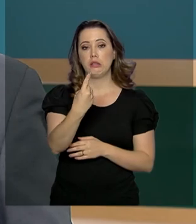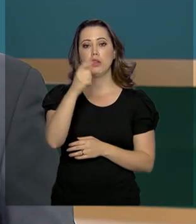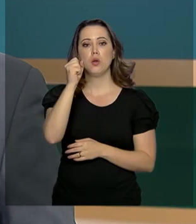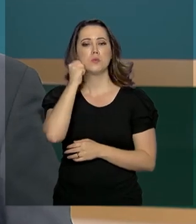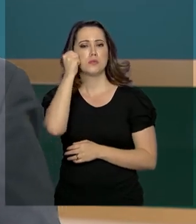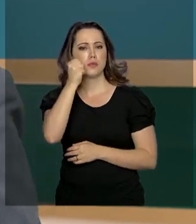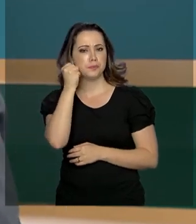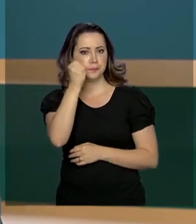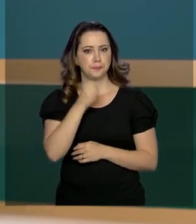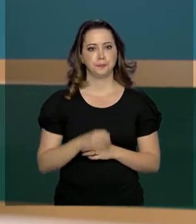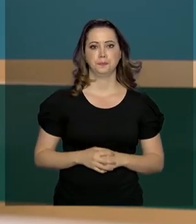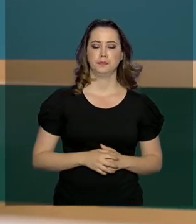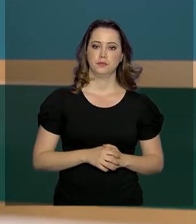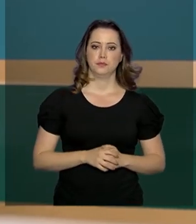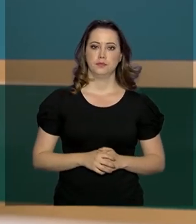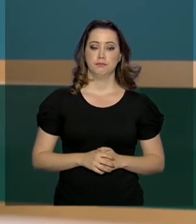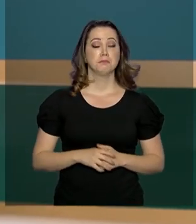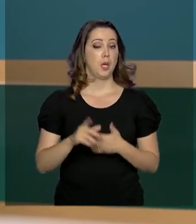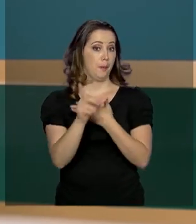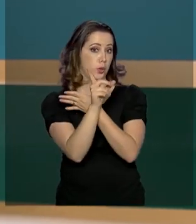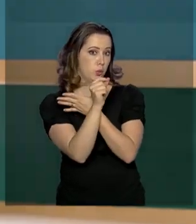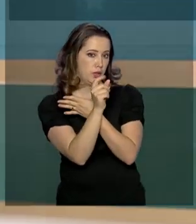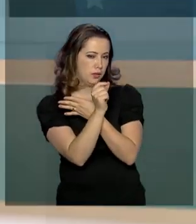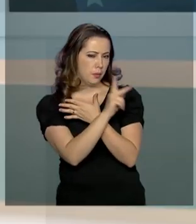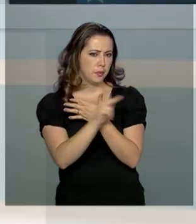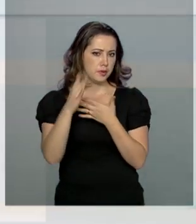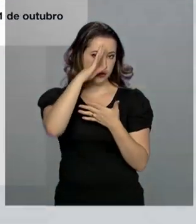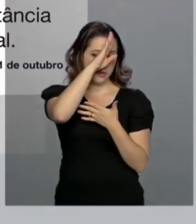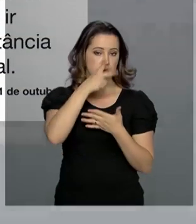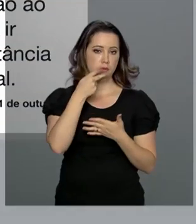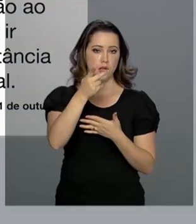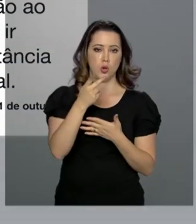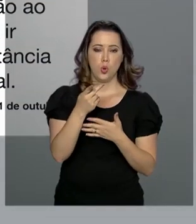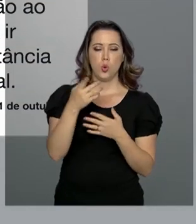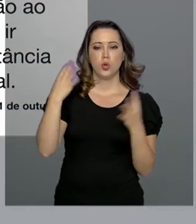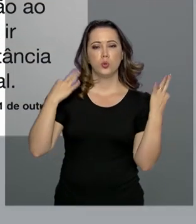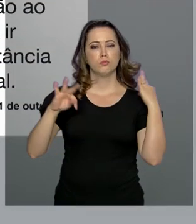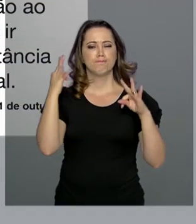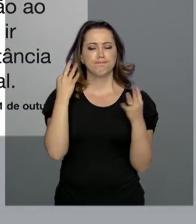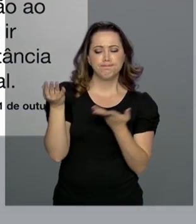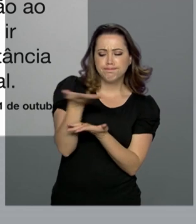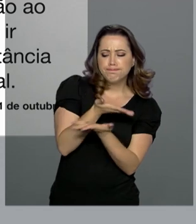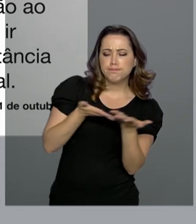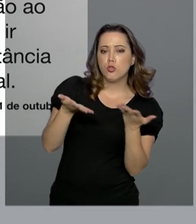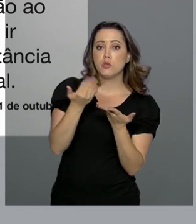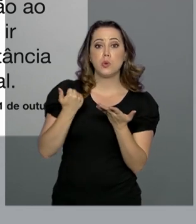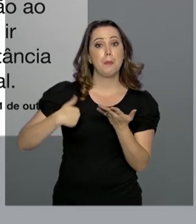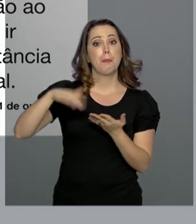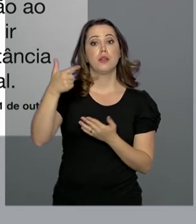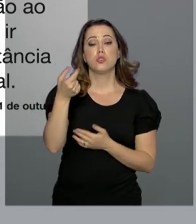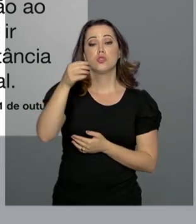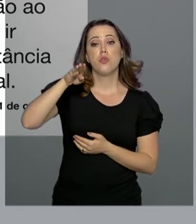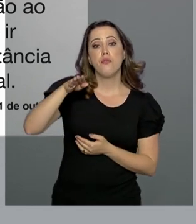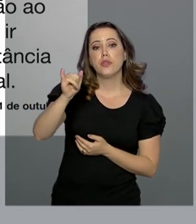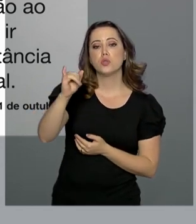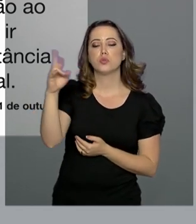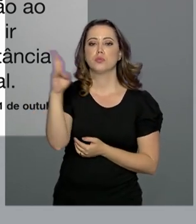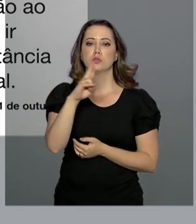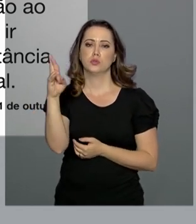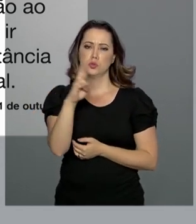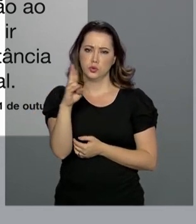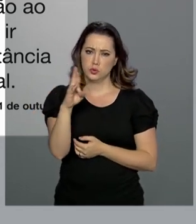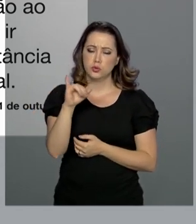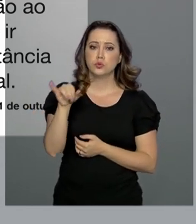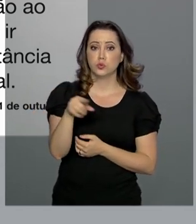Twitter, o presidente Jair Bolsonaro diz que o turismo movimentou mais de 20 bilhões de reais em julho deste ano e gerou mais de